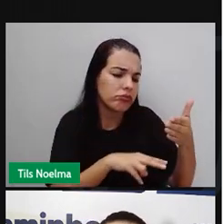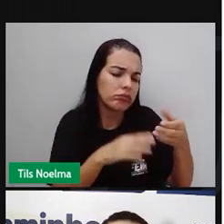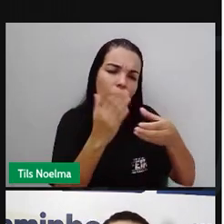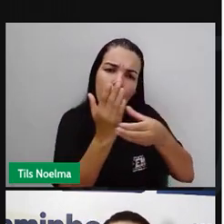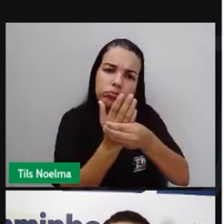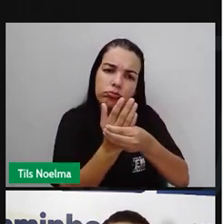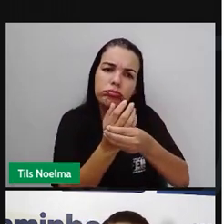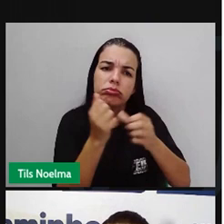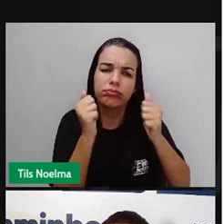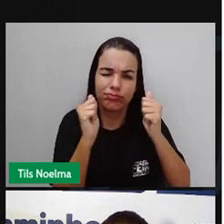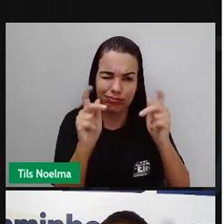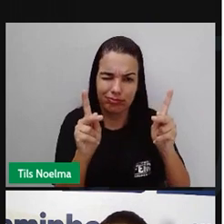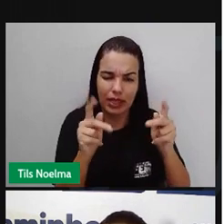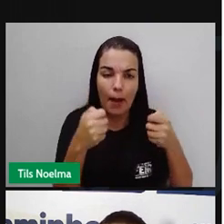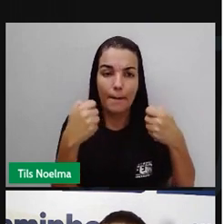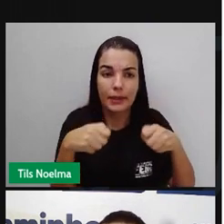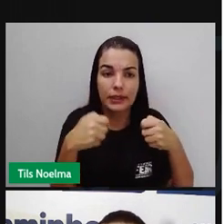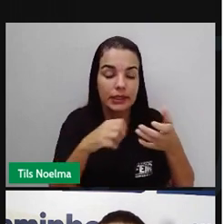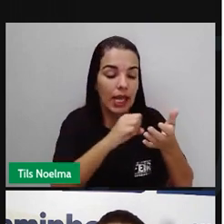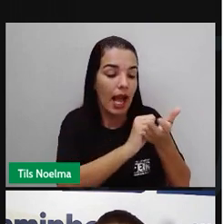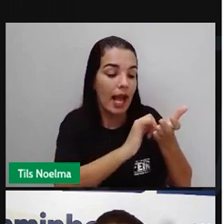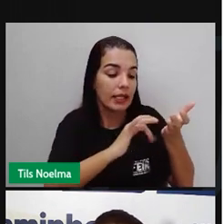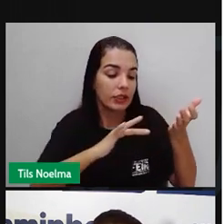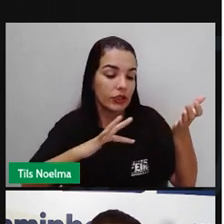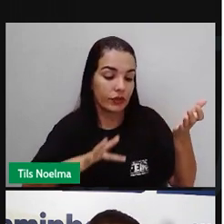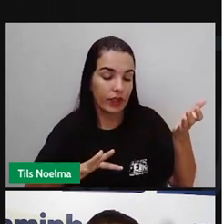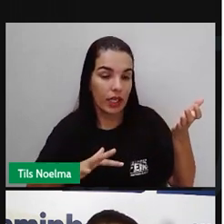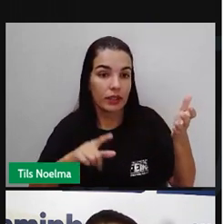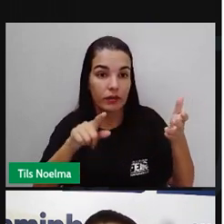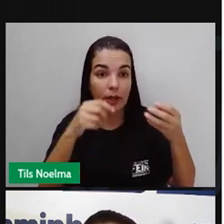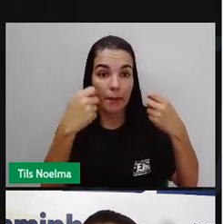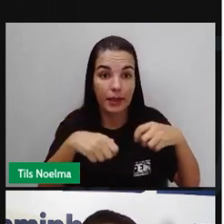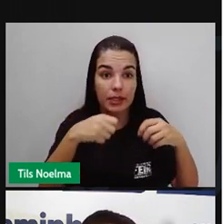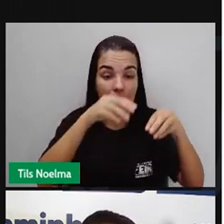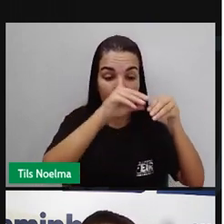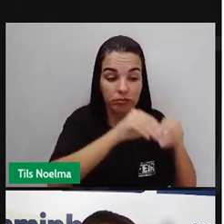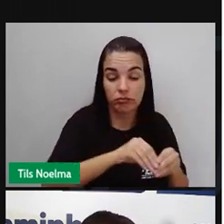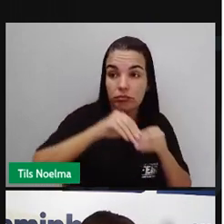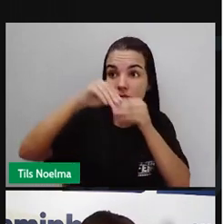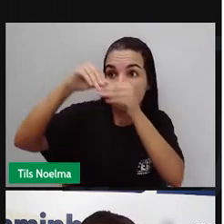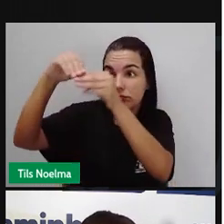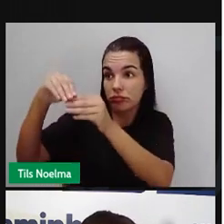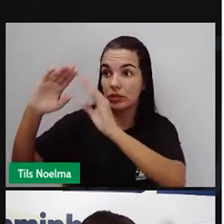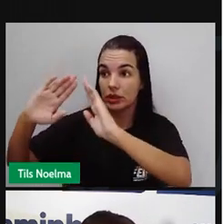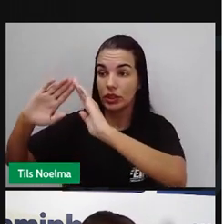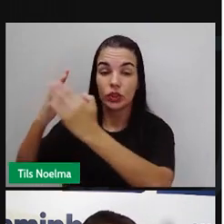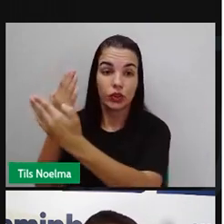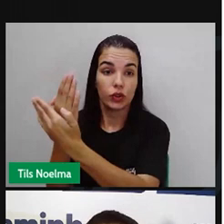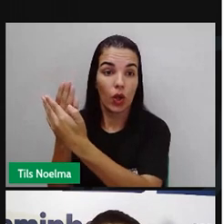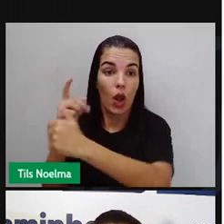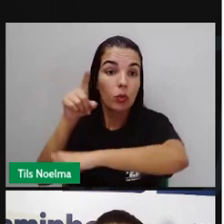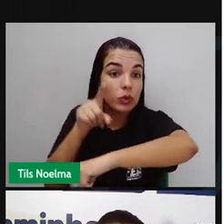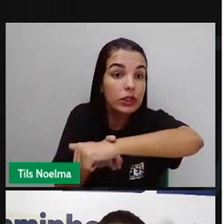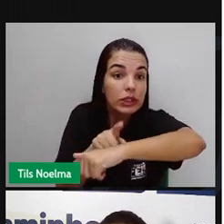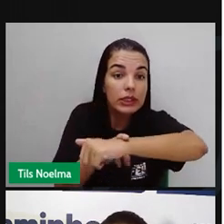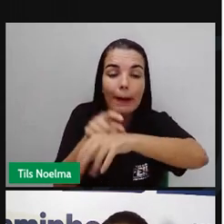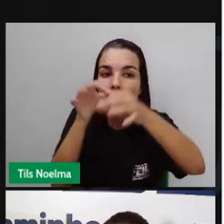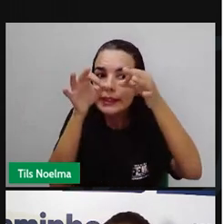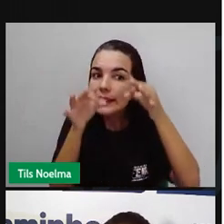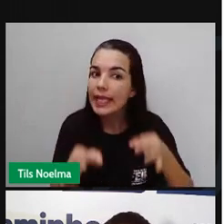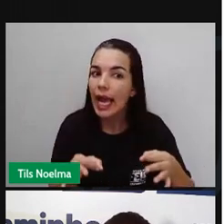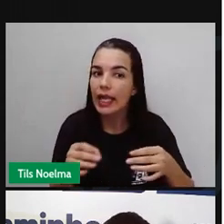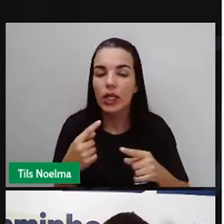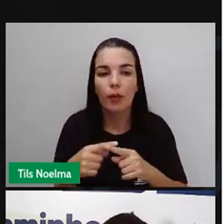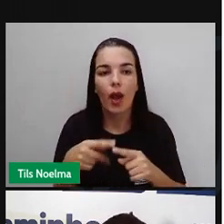aluno realizem essas atividades entregue essa atividade em tempo correto para a escola de vocês para que os professores